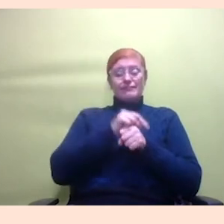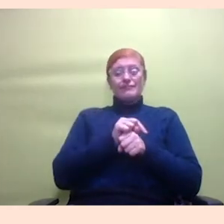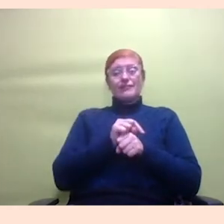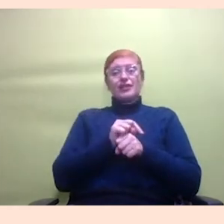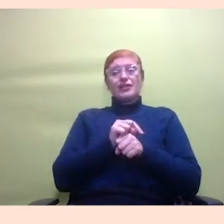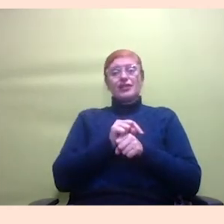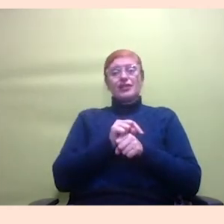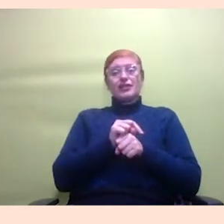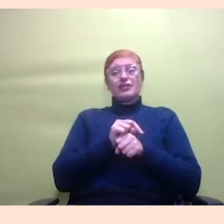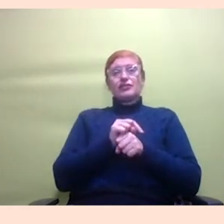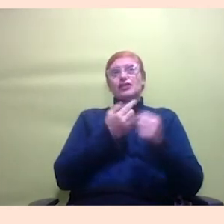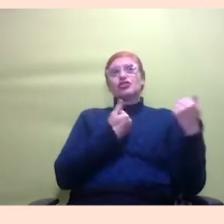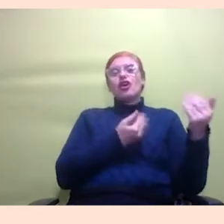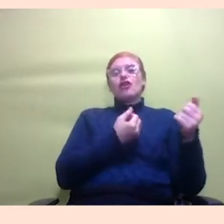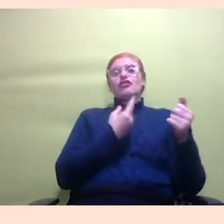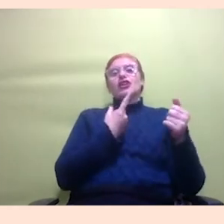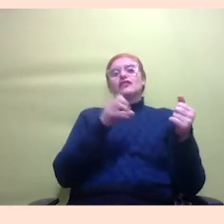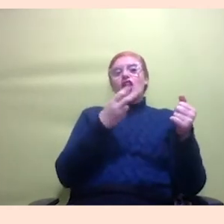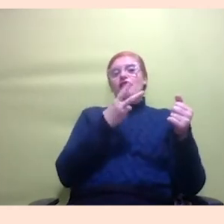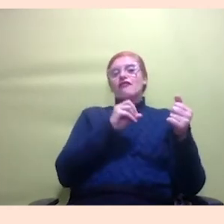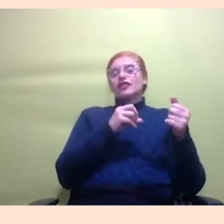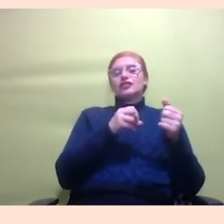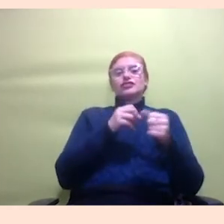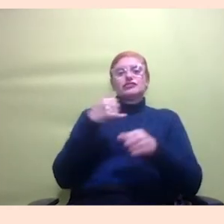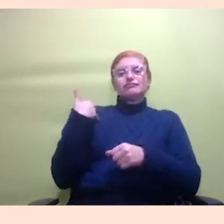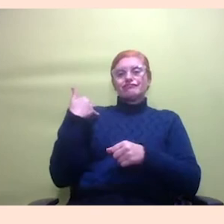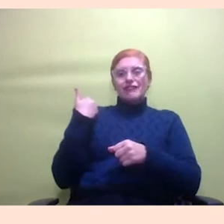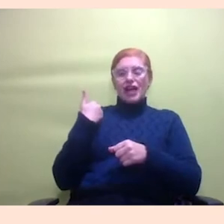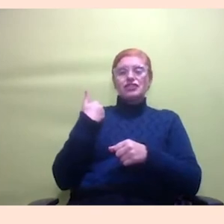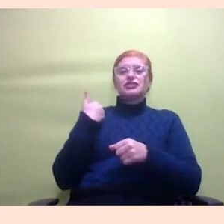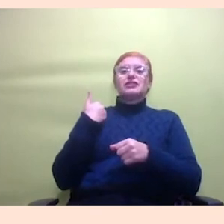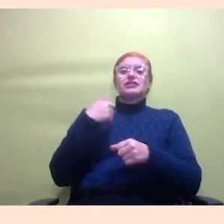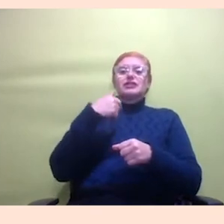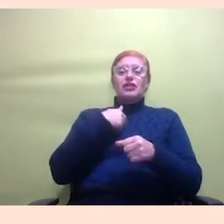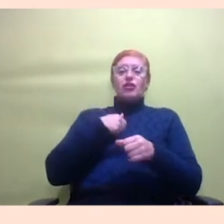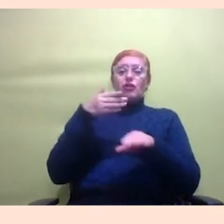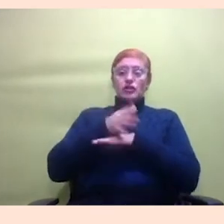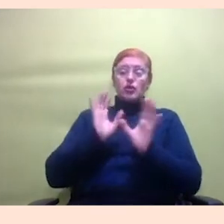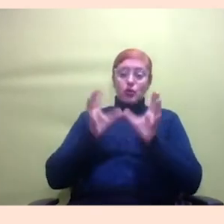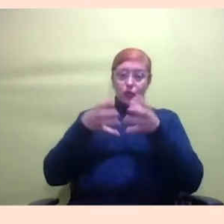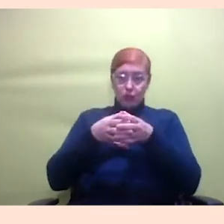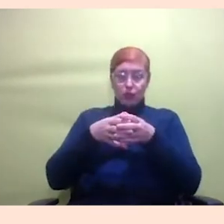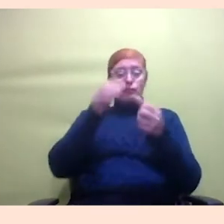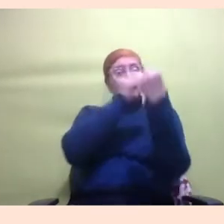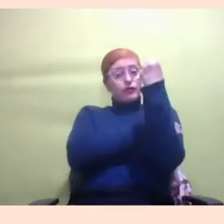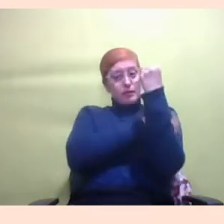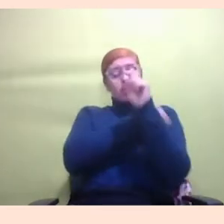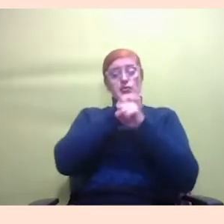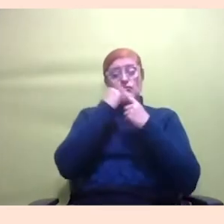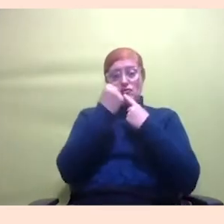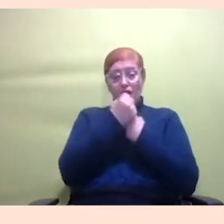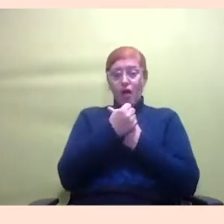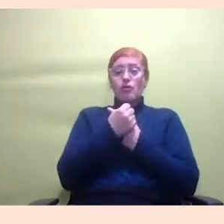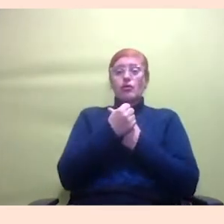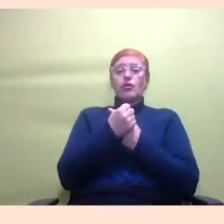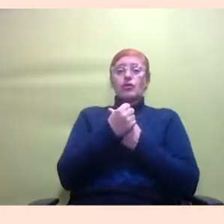anos quando eu comecei a me ligar em movimentos sociais e feminismo e movimento negro o quanto o quanto a falta